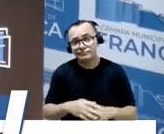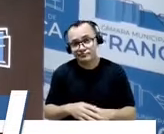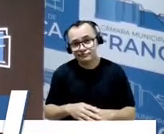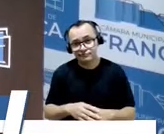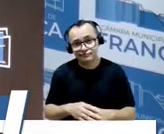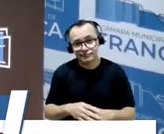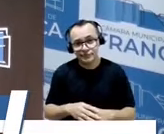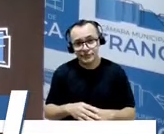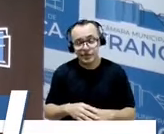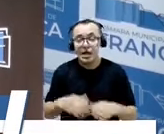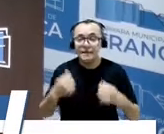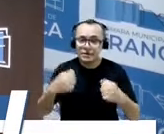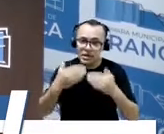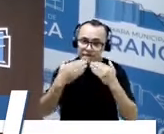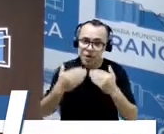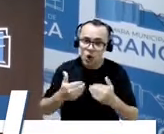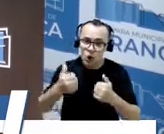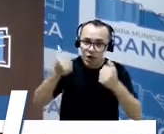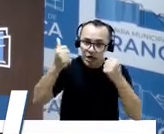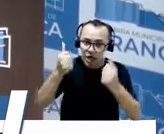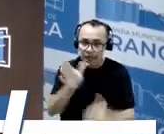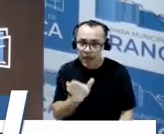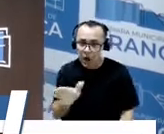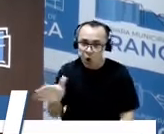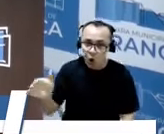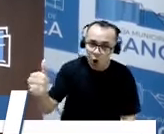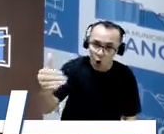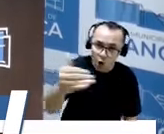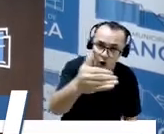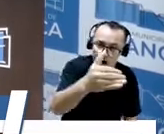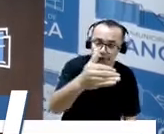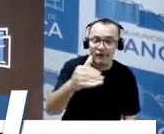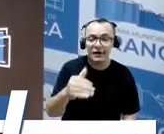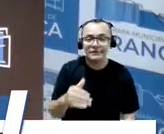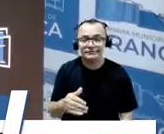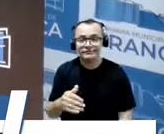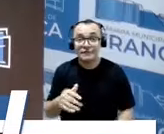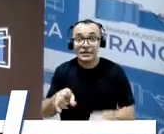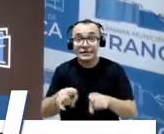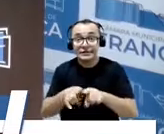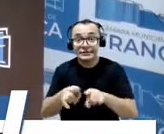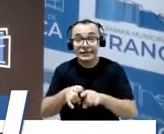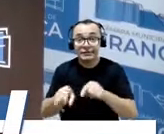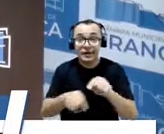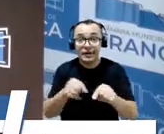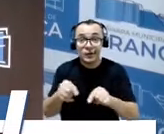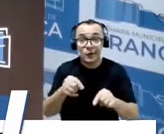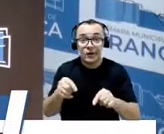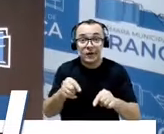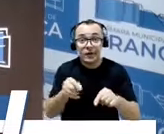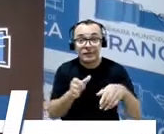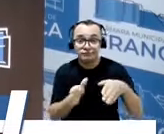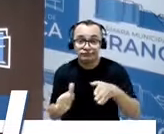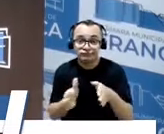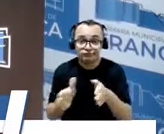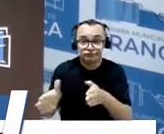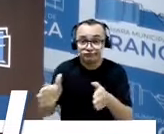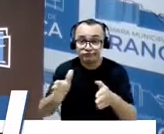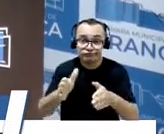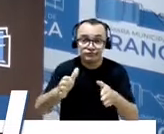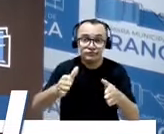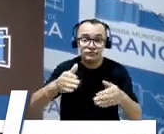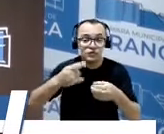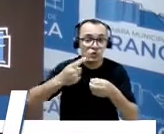melhoria na sinalização da curva, colocar naquele trecho, talvez, um trecho urbano, colocar ali uma sinalização de